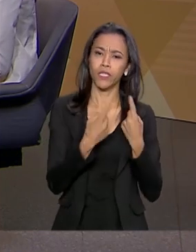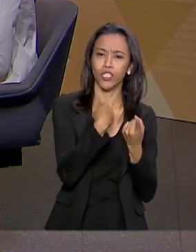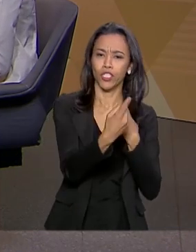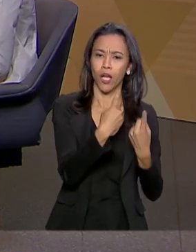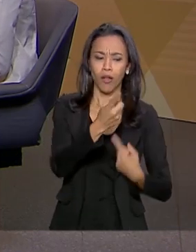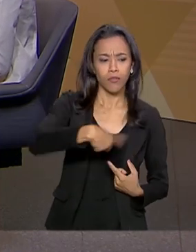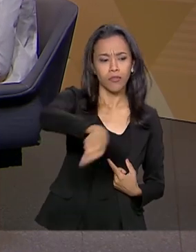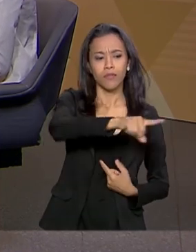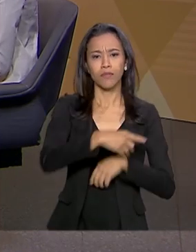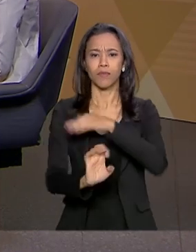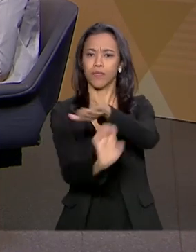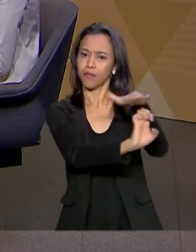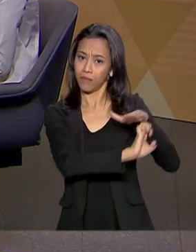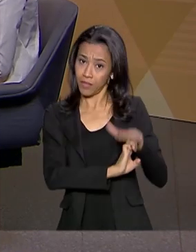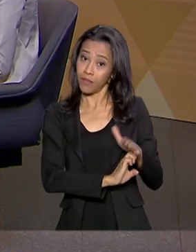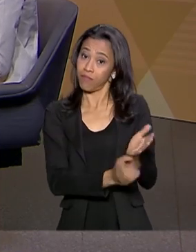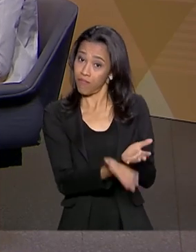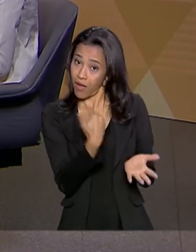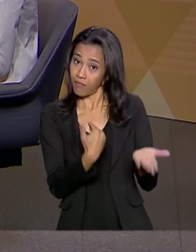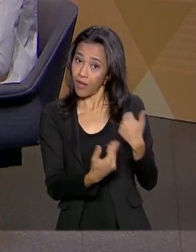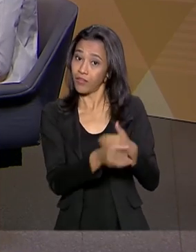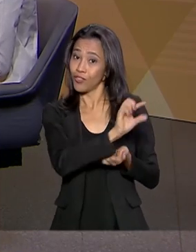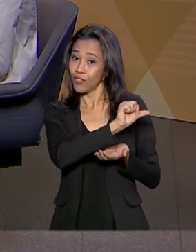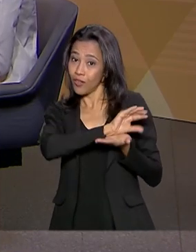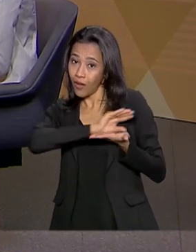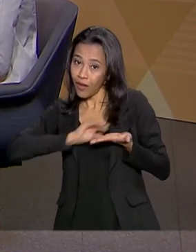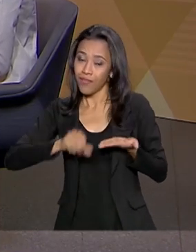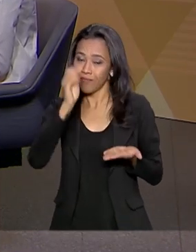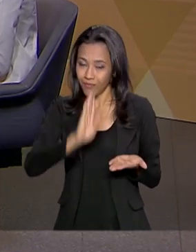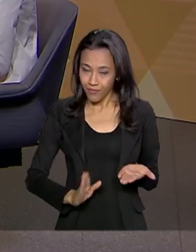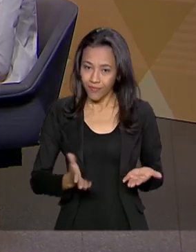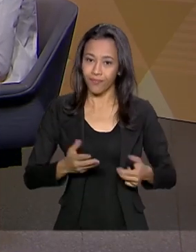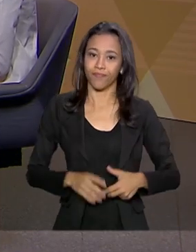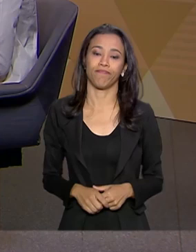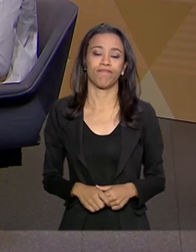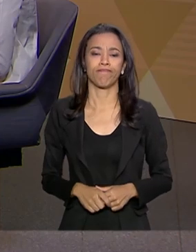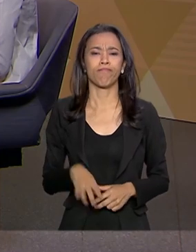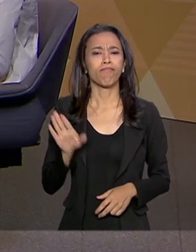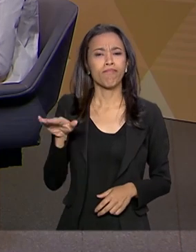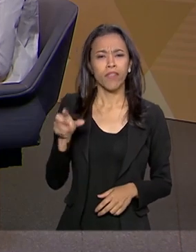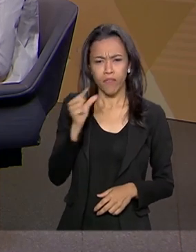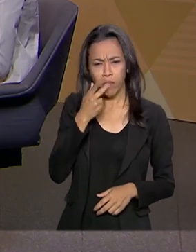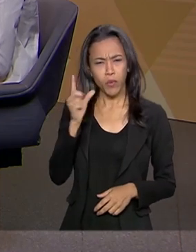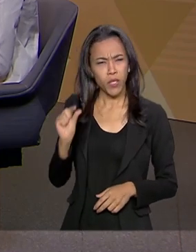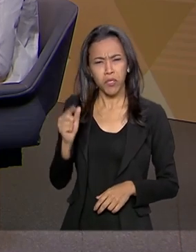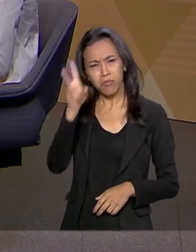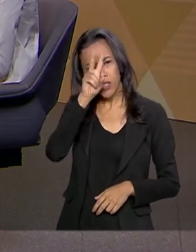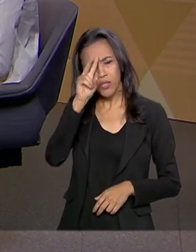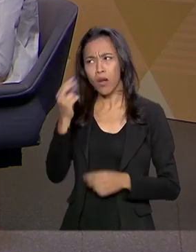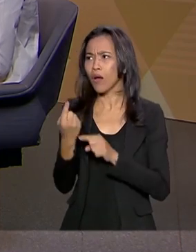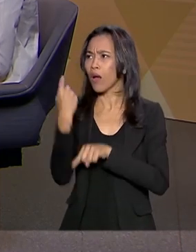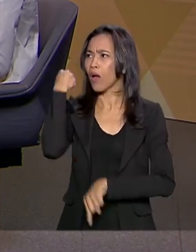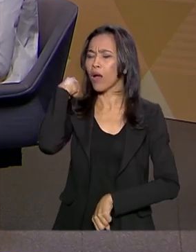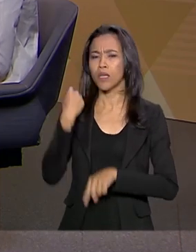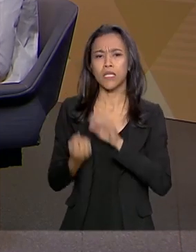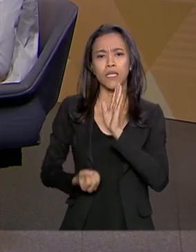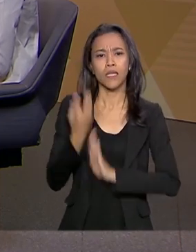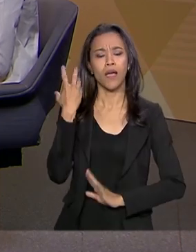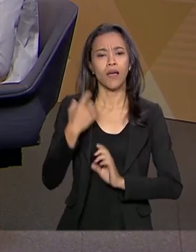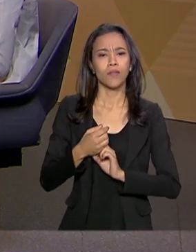os potenciais investidores para trazer mais investimentos para o Brasil. Fala um pouquinho da história do PPI. Então, ele foi criado em